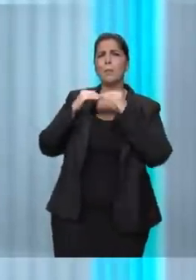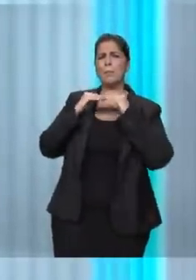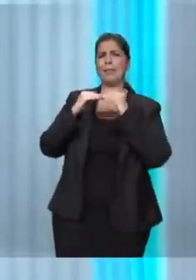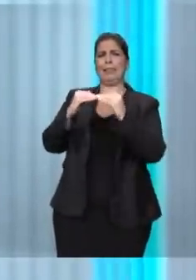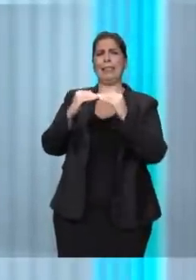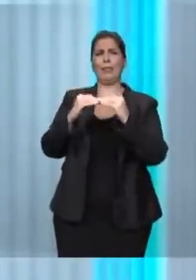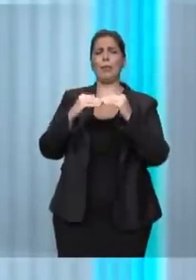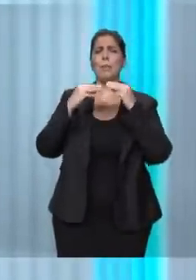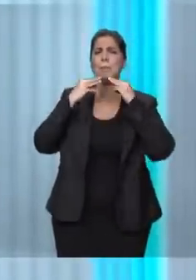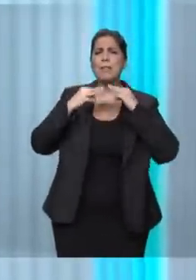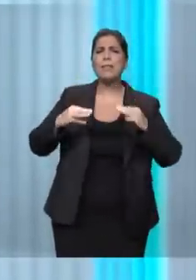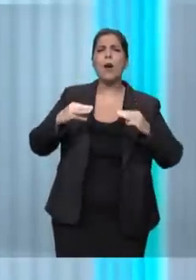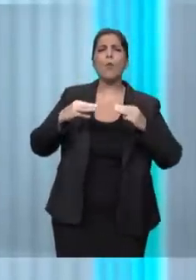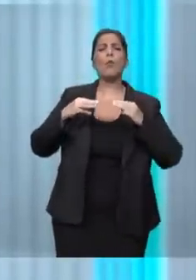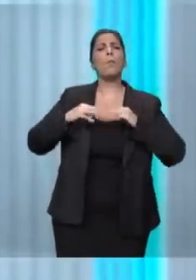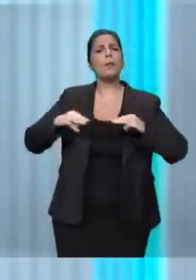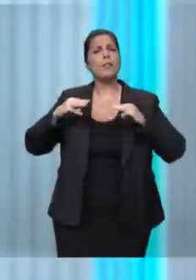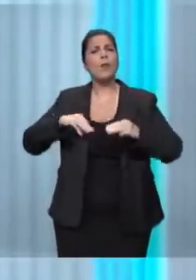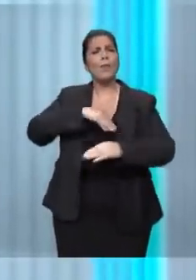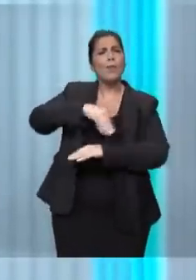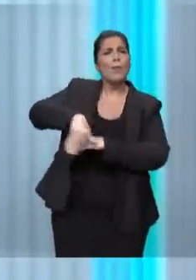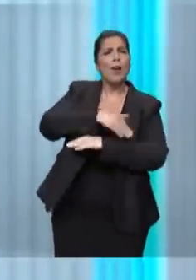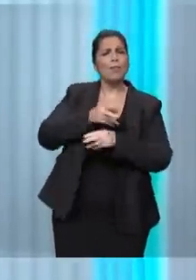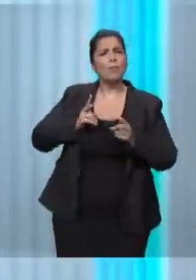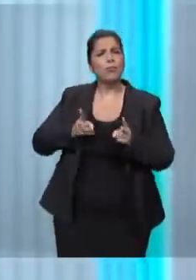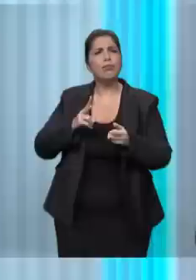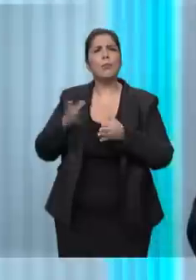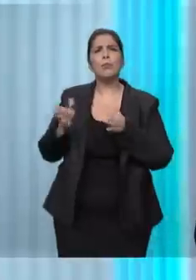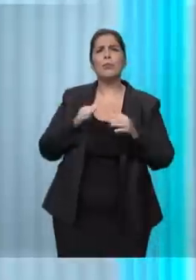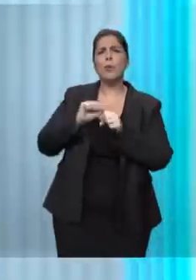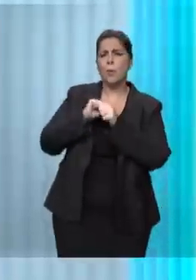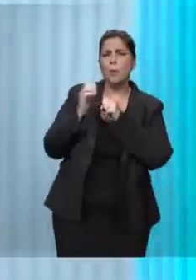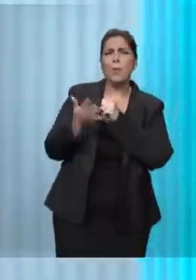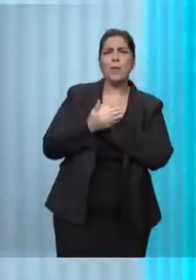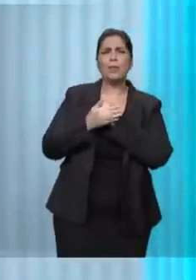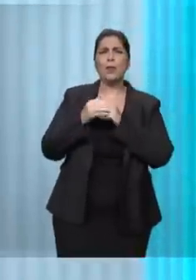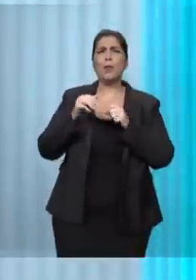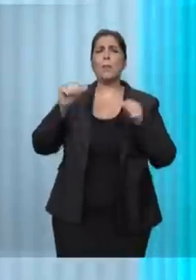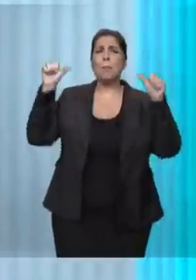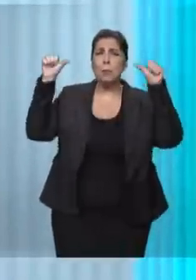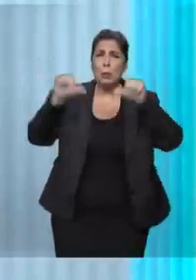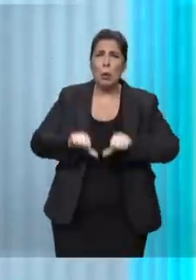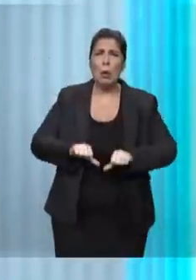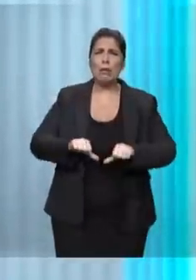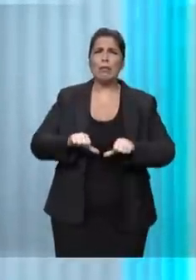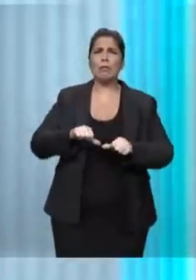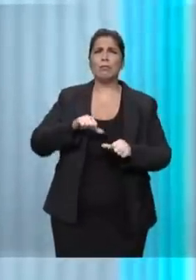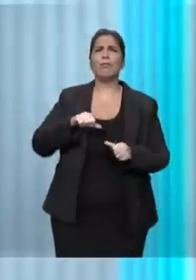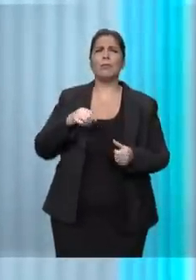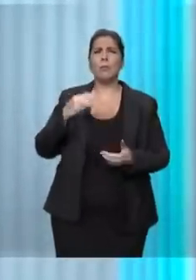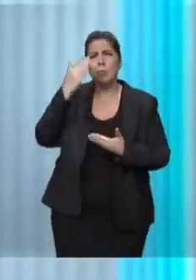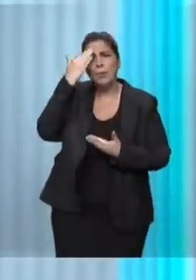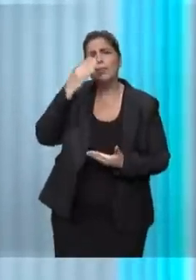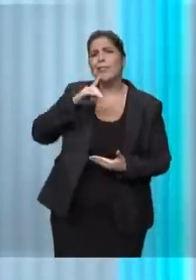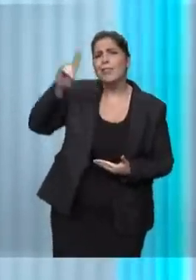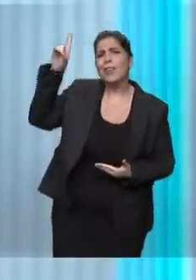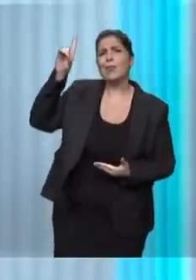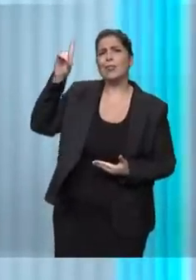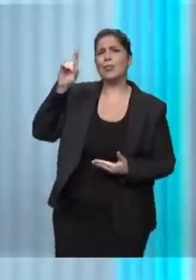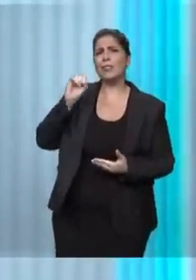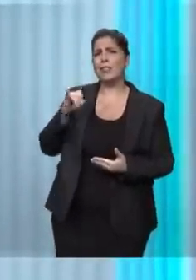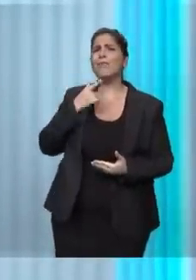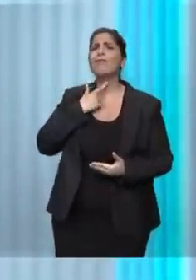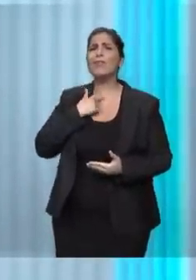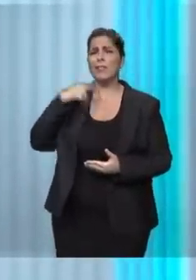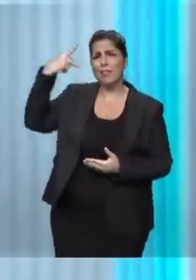momentos mais difíceis da humanidade. Muito obrigado, meu Deus. E se essa for a sua vontade, serei